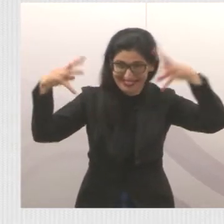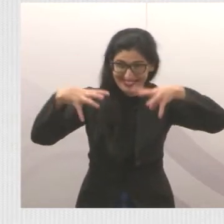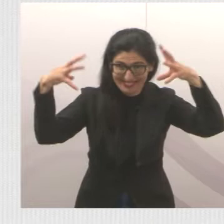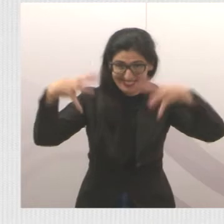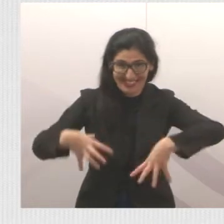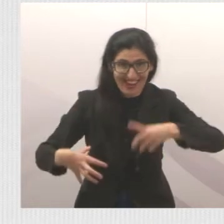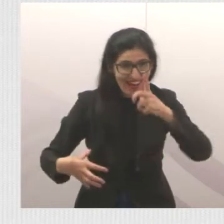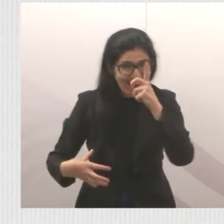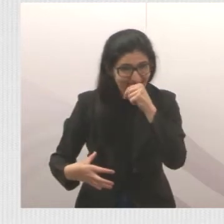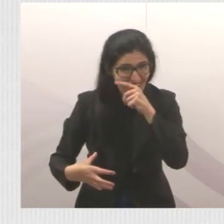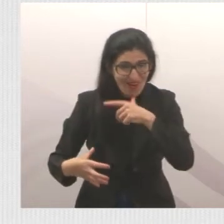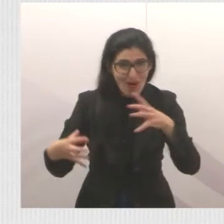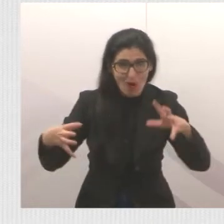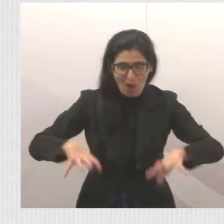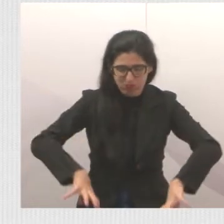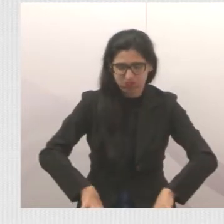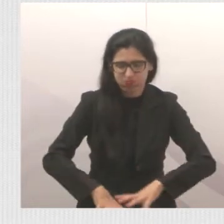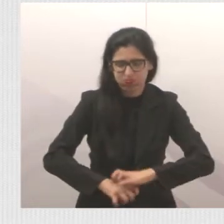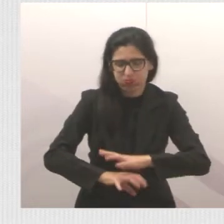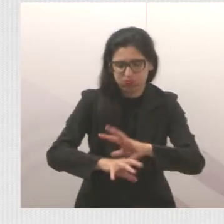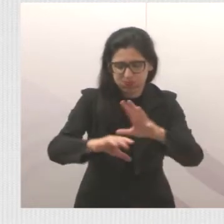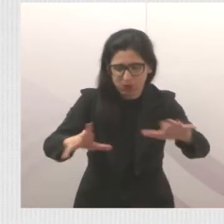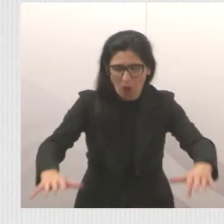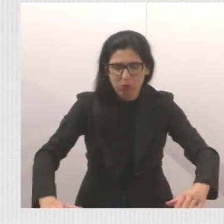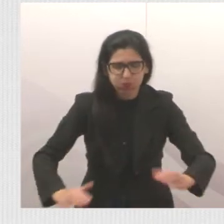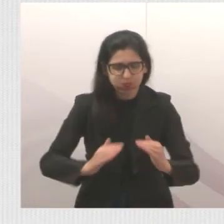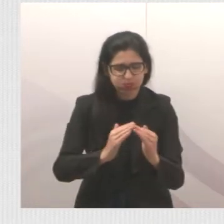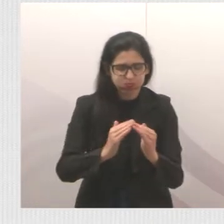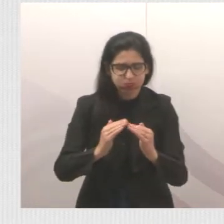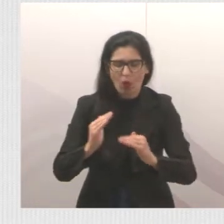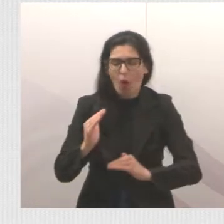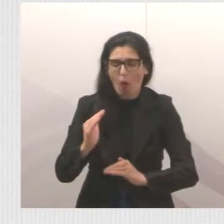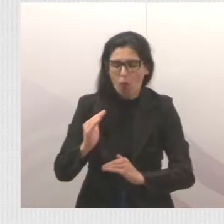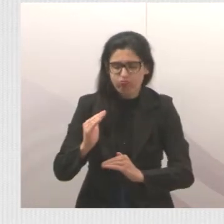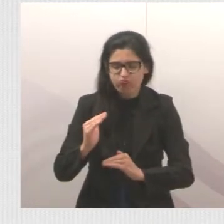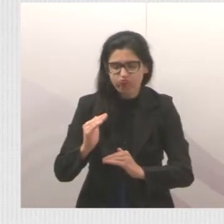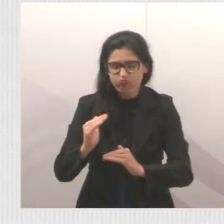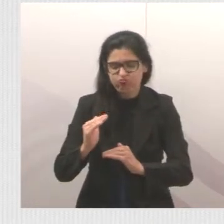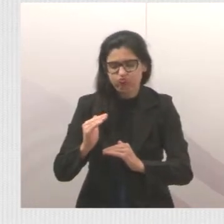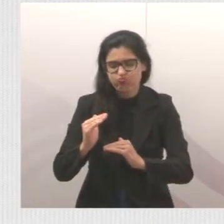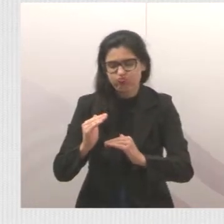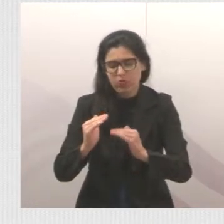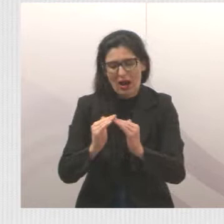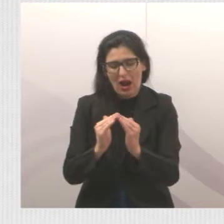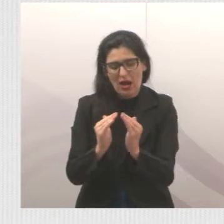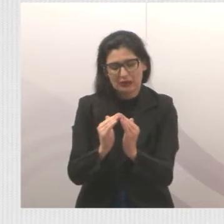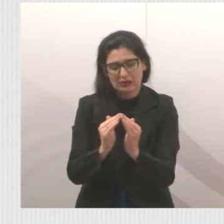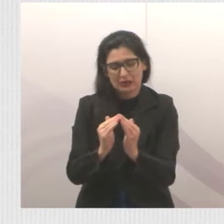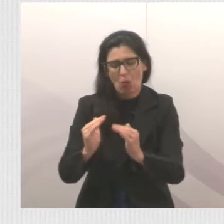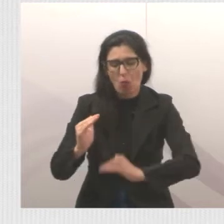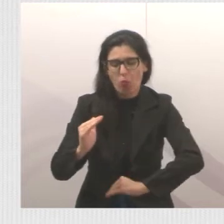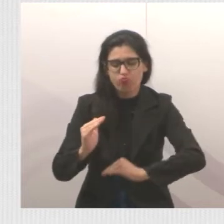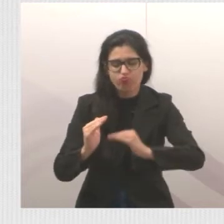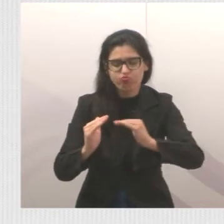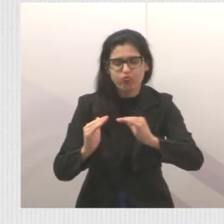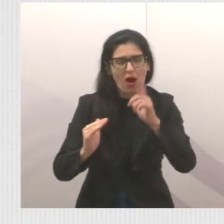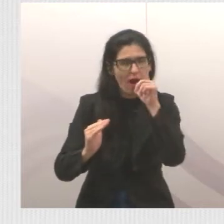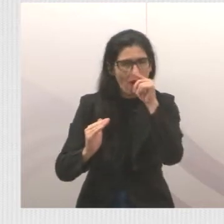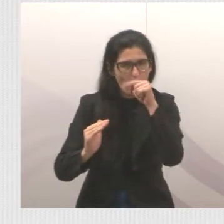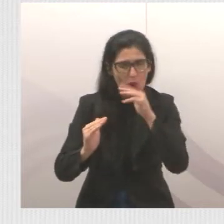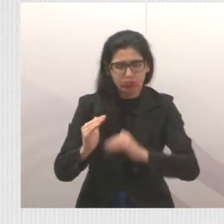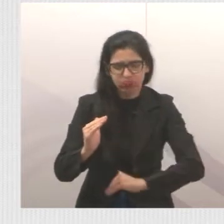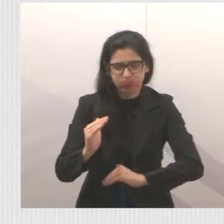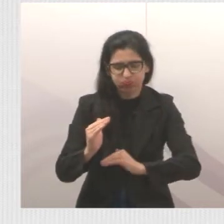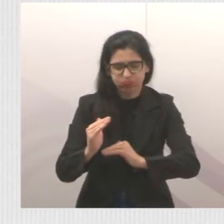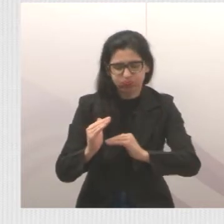ela filtra dentro das residências. Espero que a gente não vai mostrar mais outra vez aqui para fazer esse buraco lá.